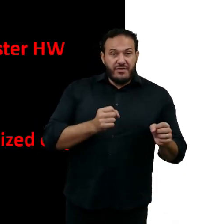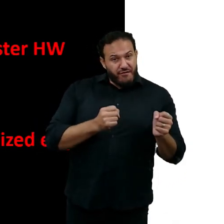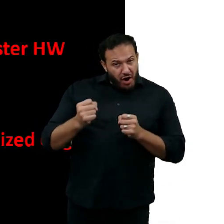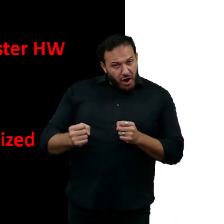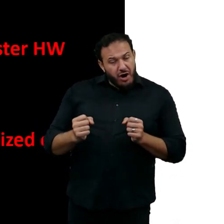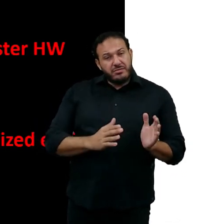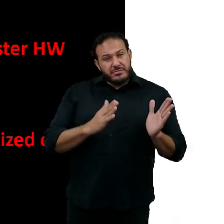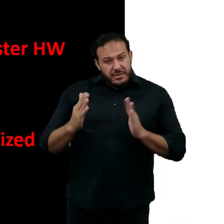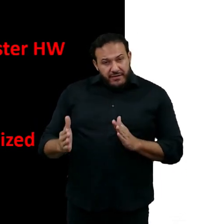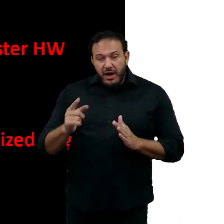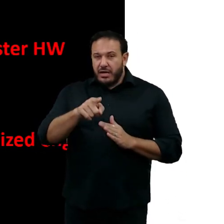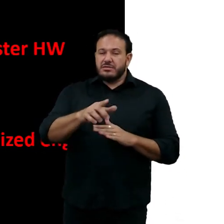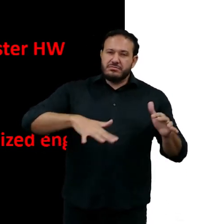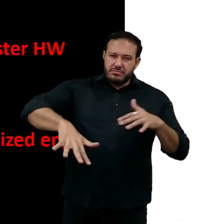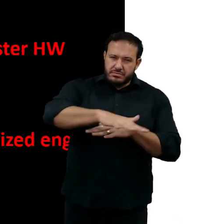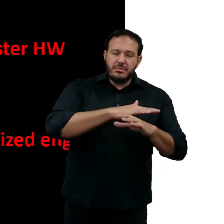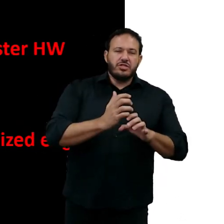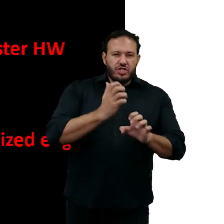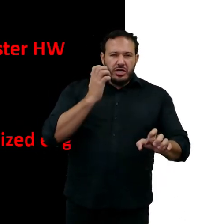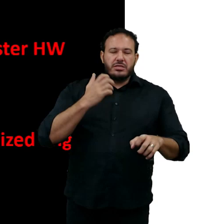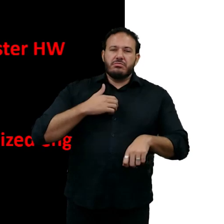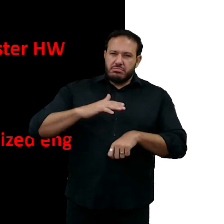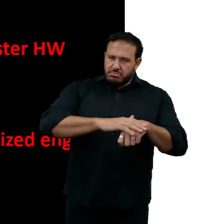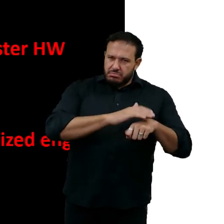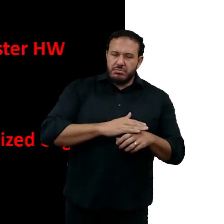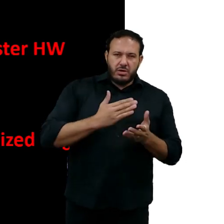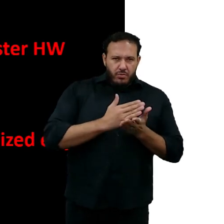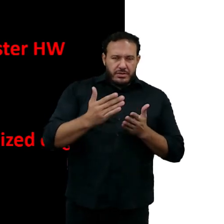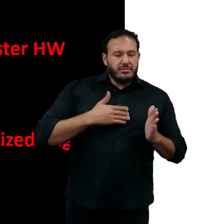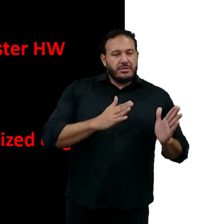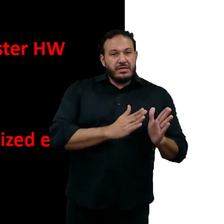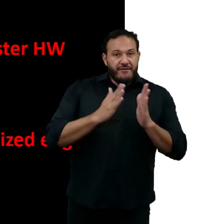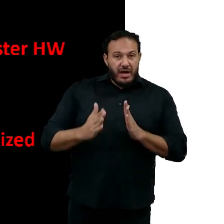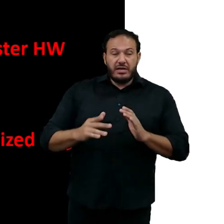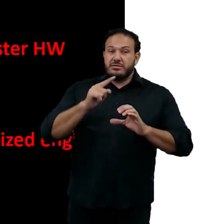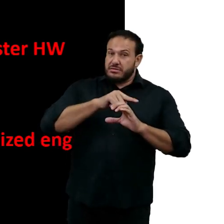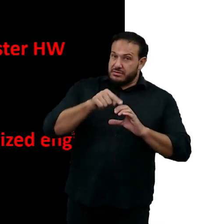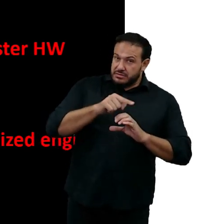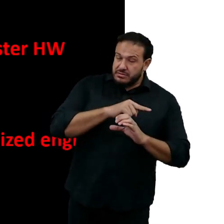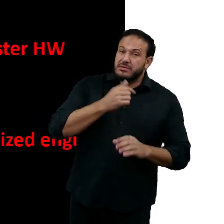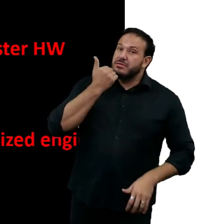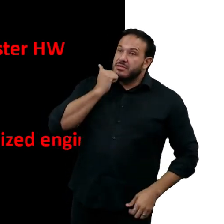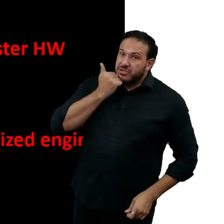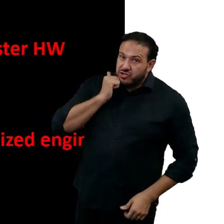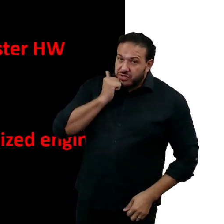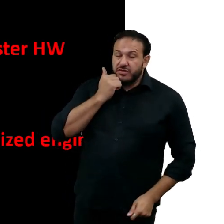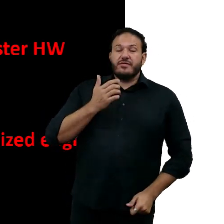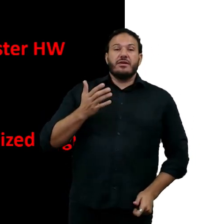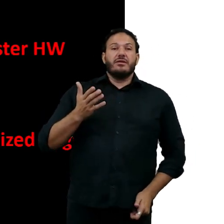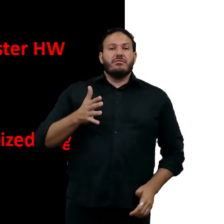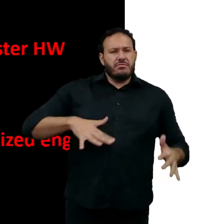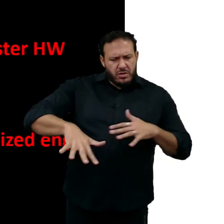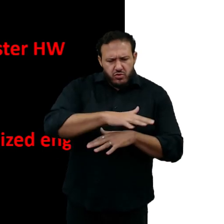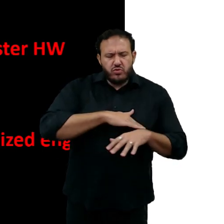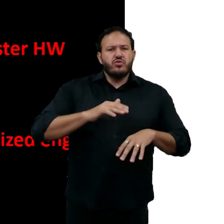engenharia que está começando. Tivemos a fase científica, que era tudo sobre algoritmos.